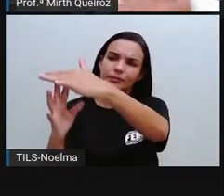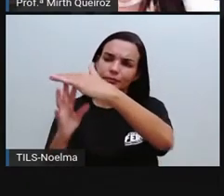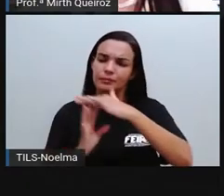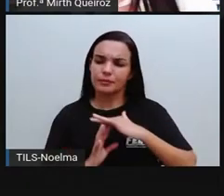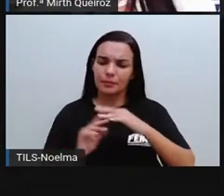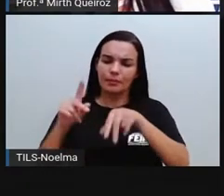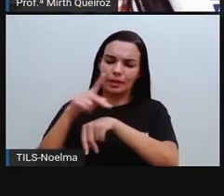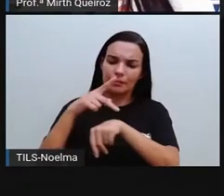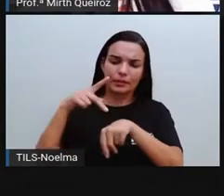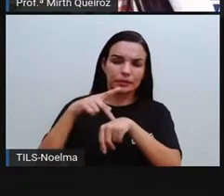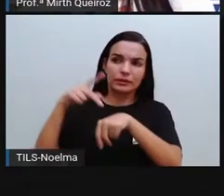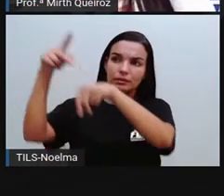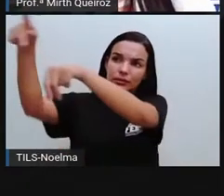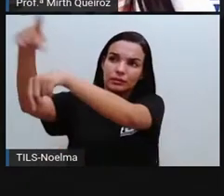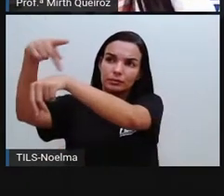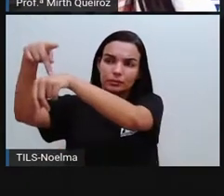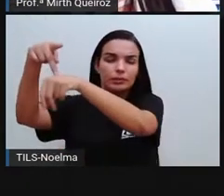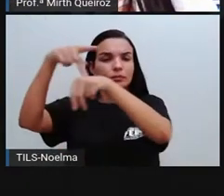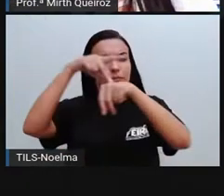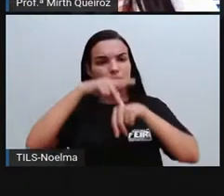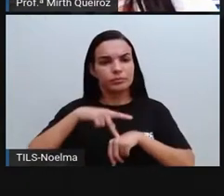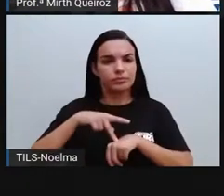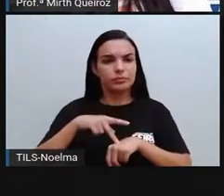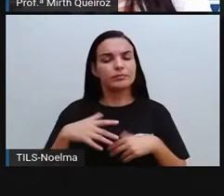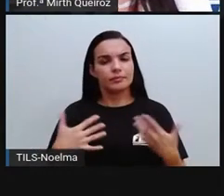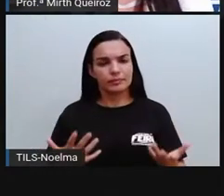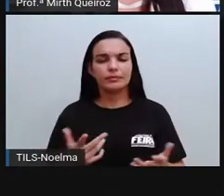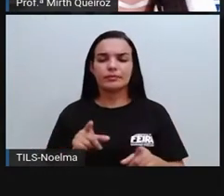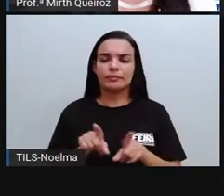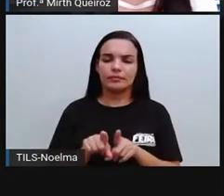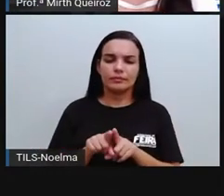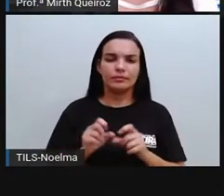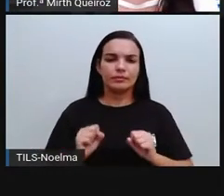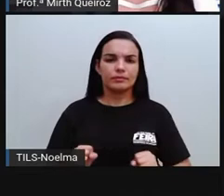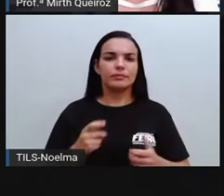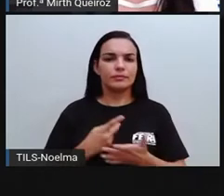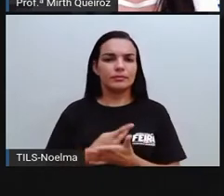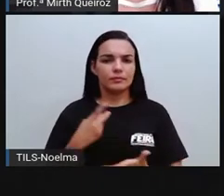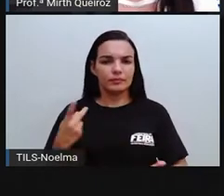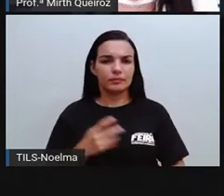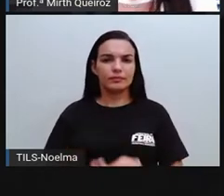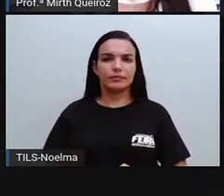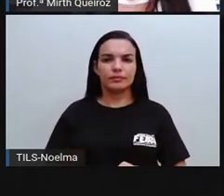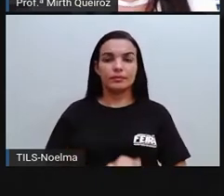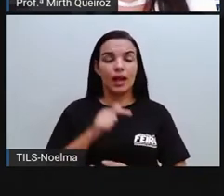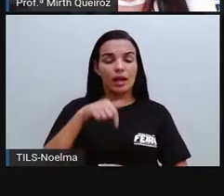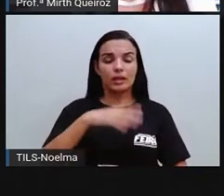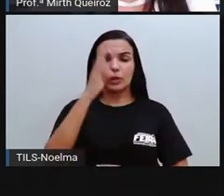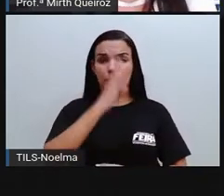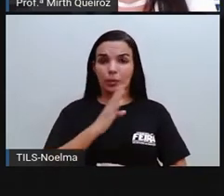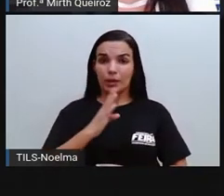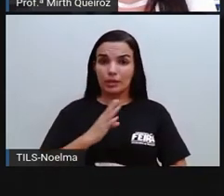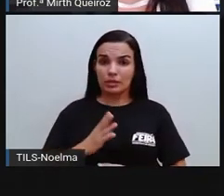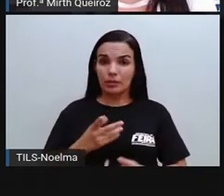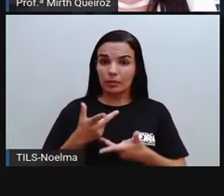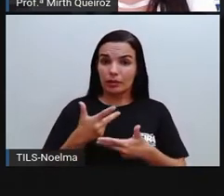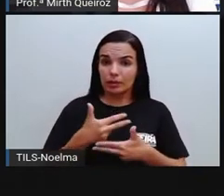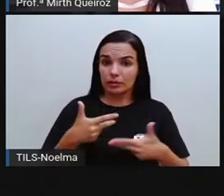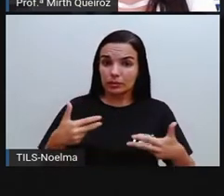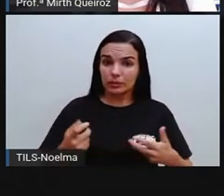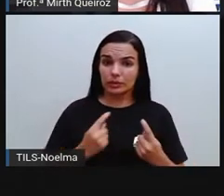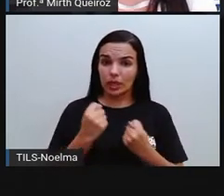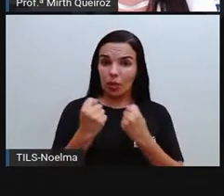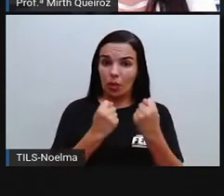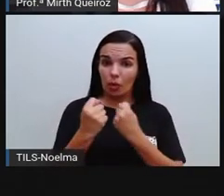saída de imigrantes daqui para outros países. No Brasil, os aspectos